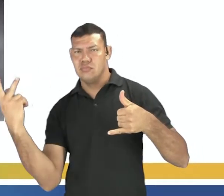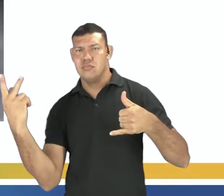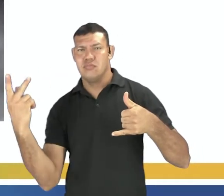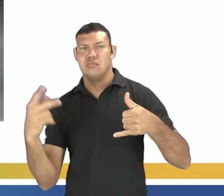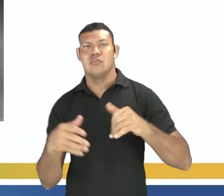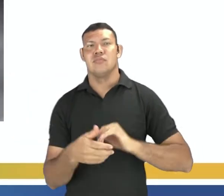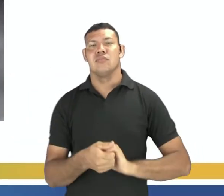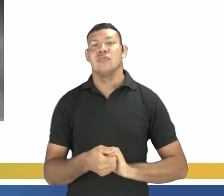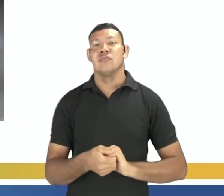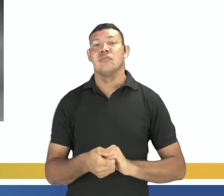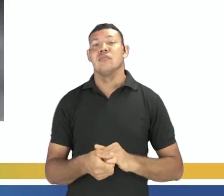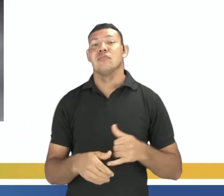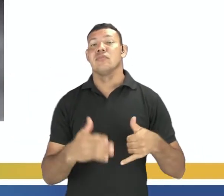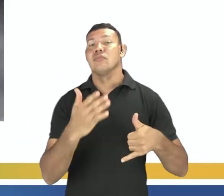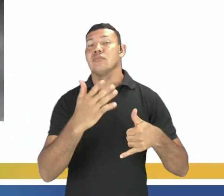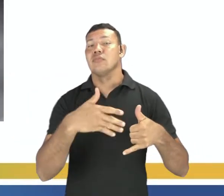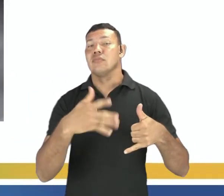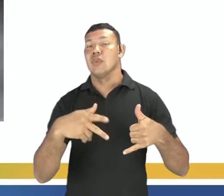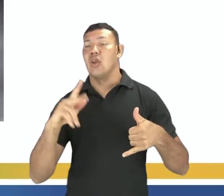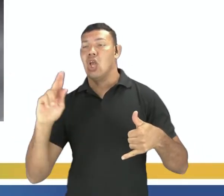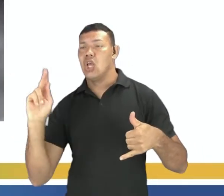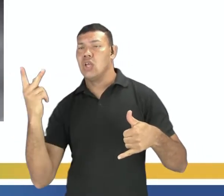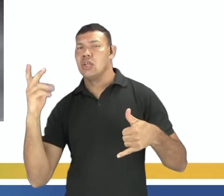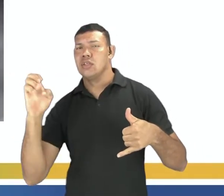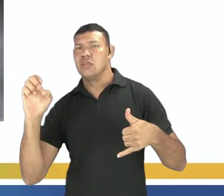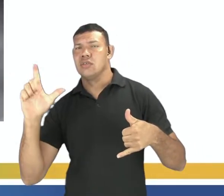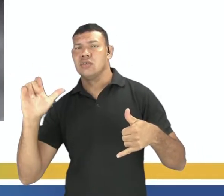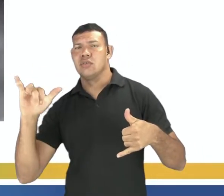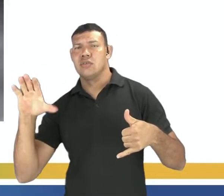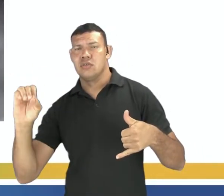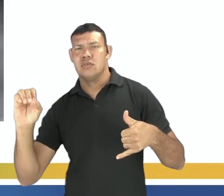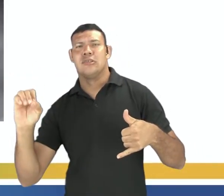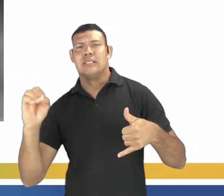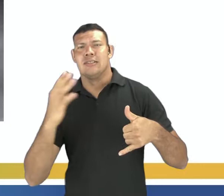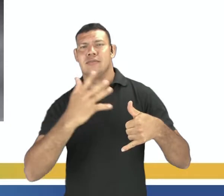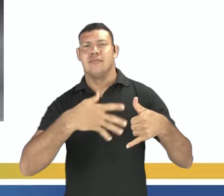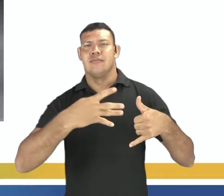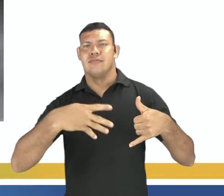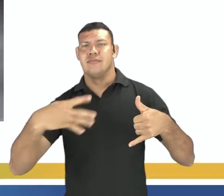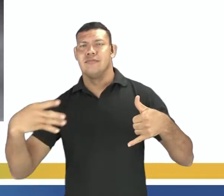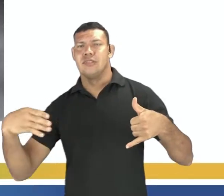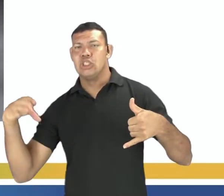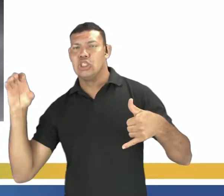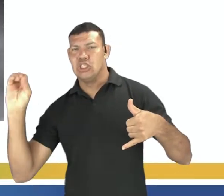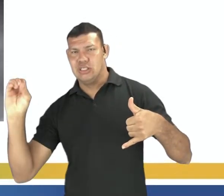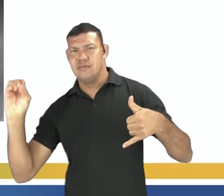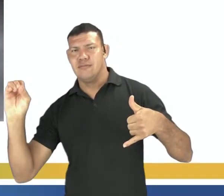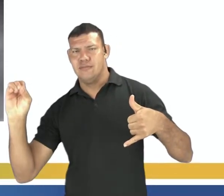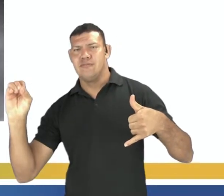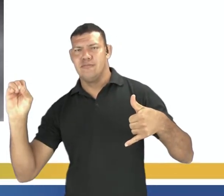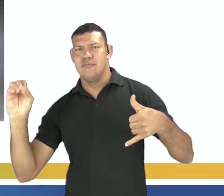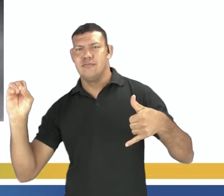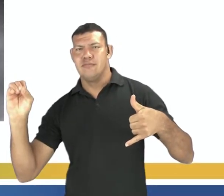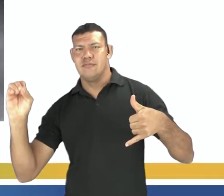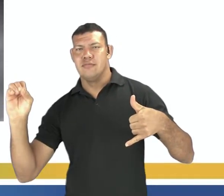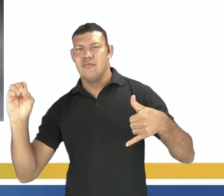é de hélio, e o oxigênio e carbono se apresentam em uma porcentagem bem menor,